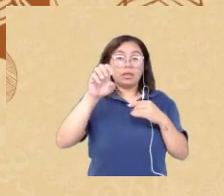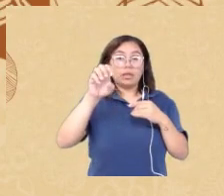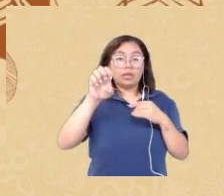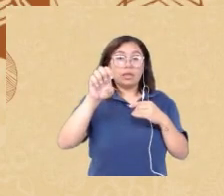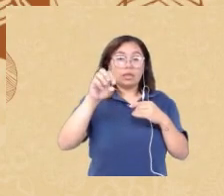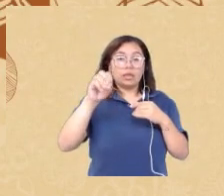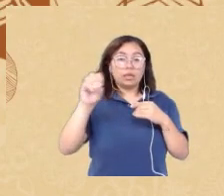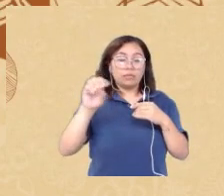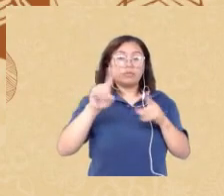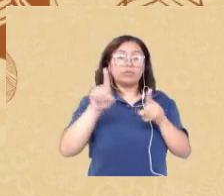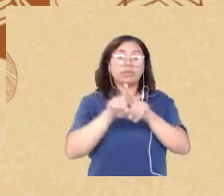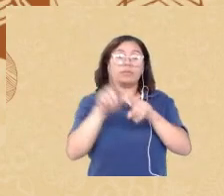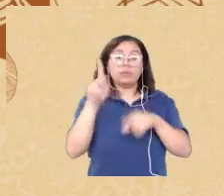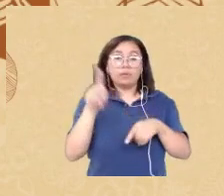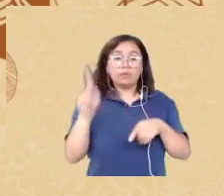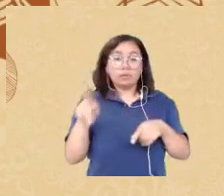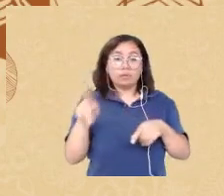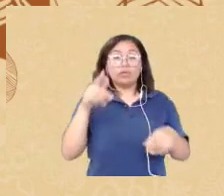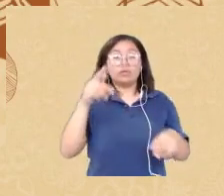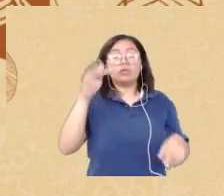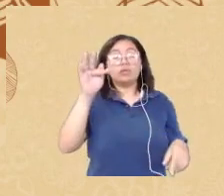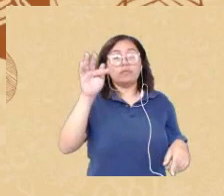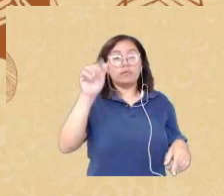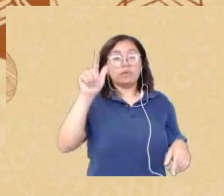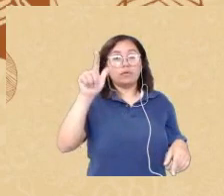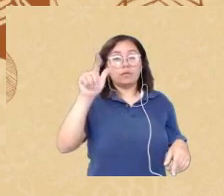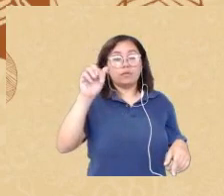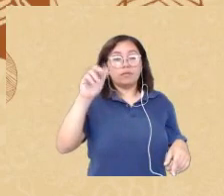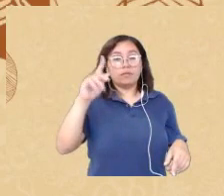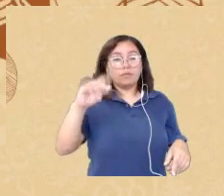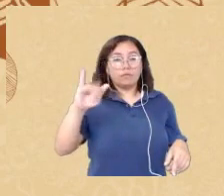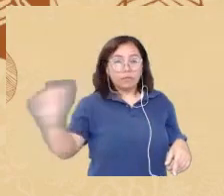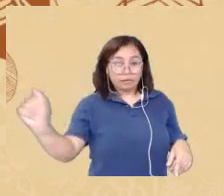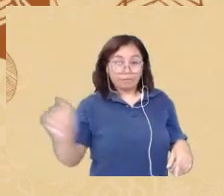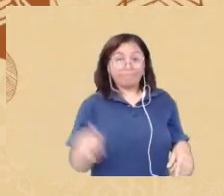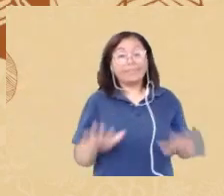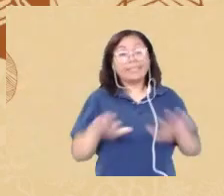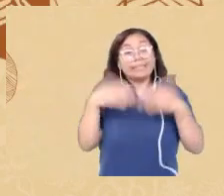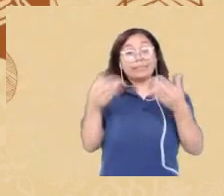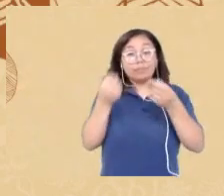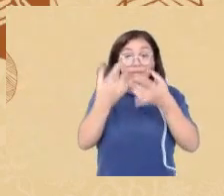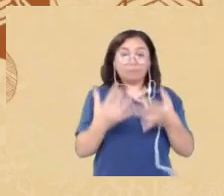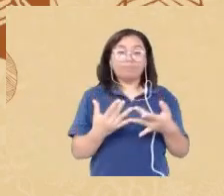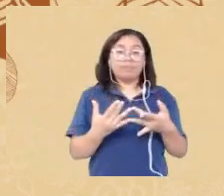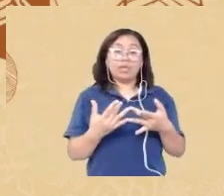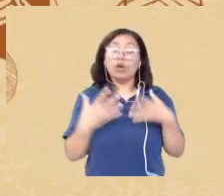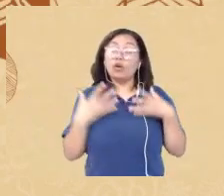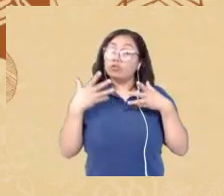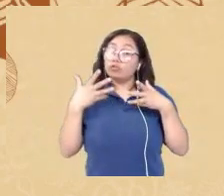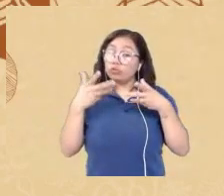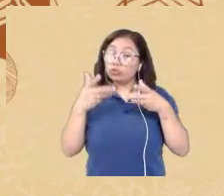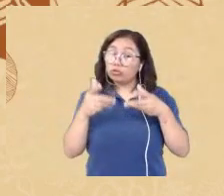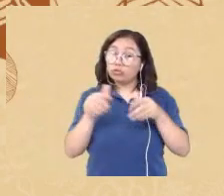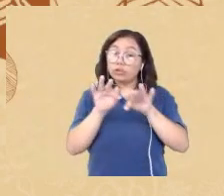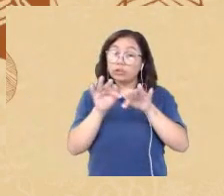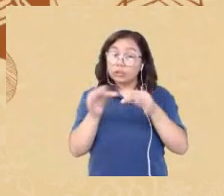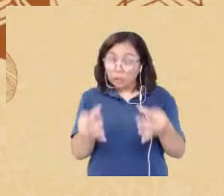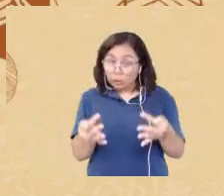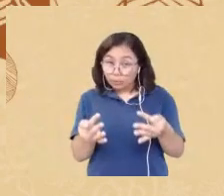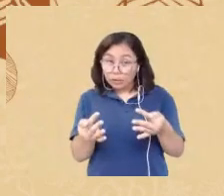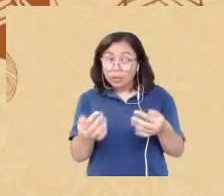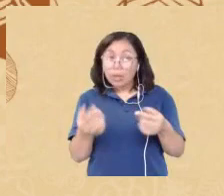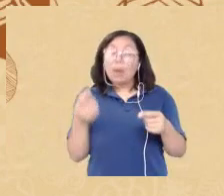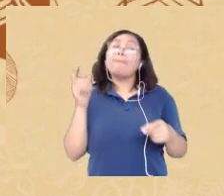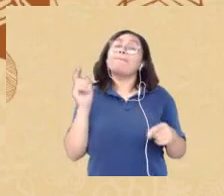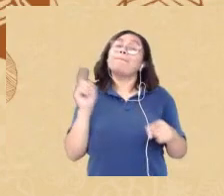simples porém complexas e daí eu vou tentar fugir da academia porque